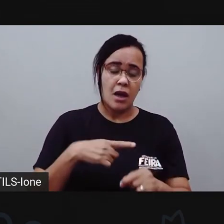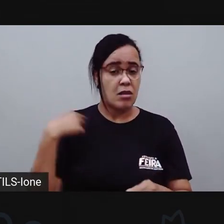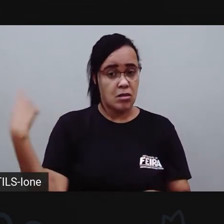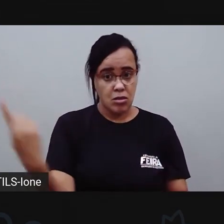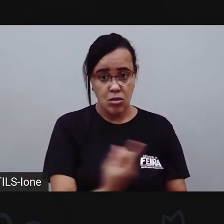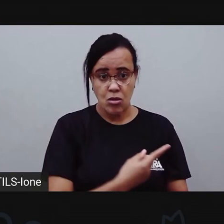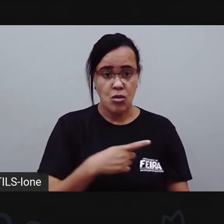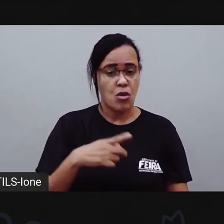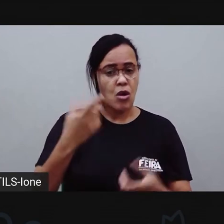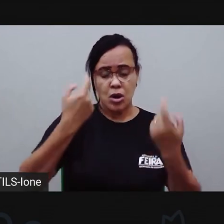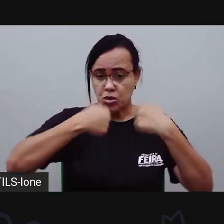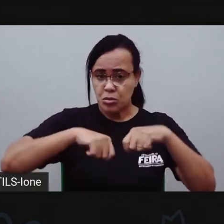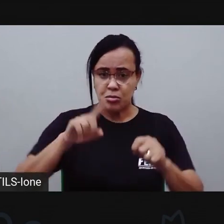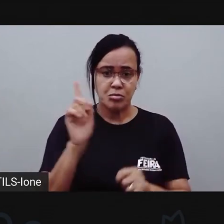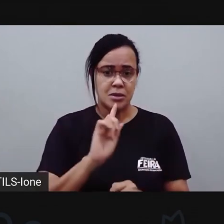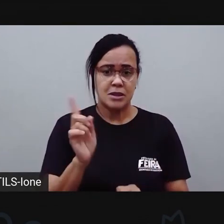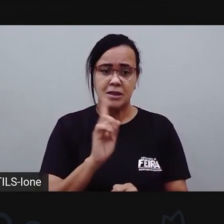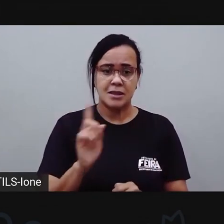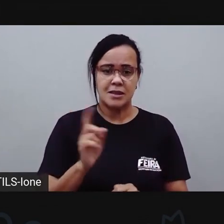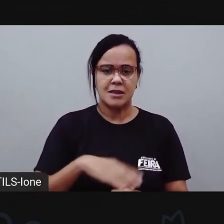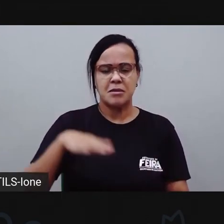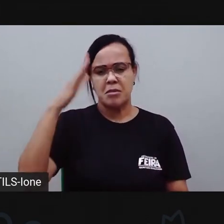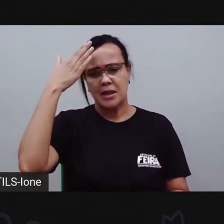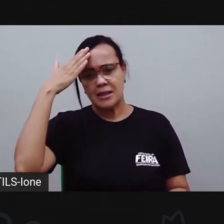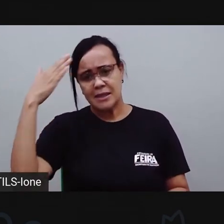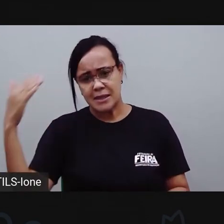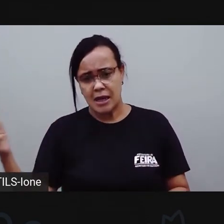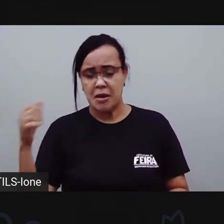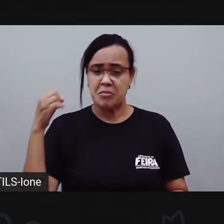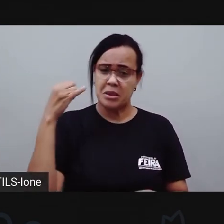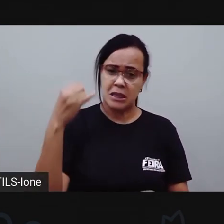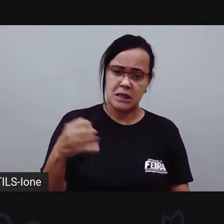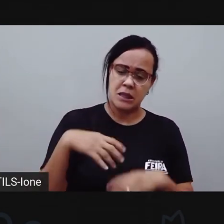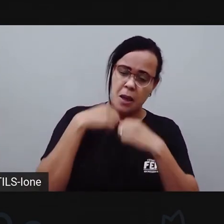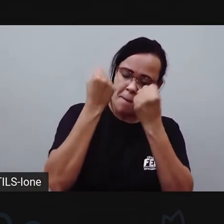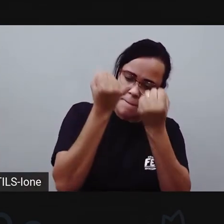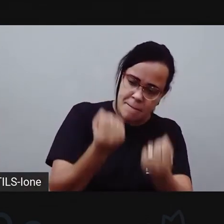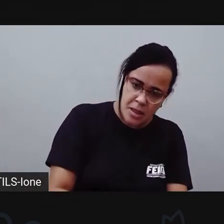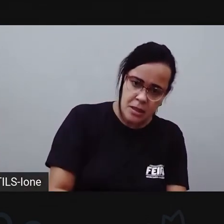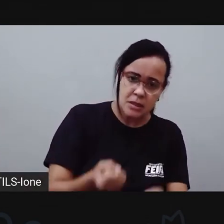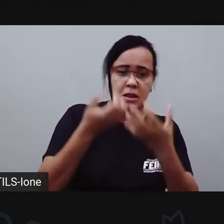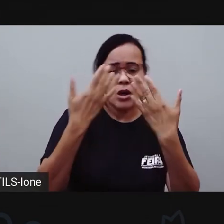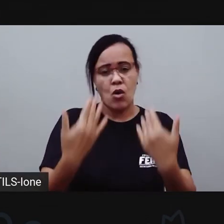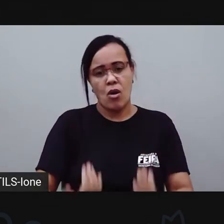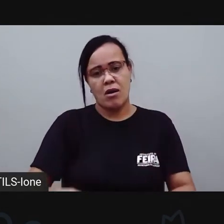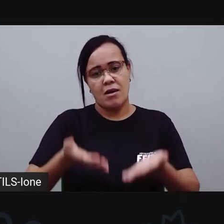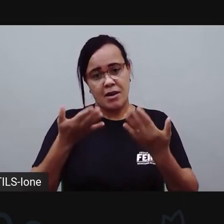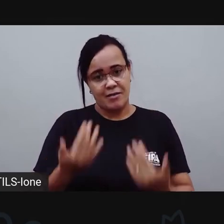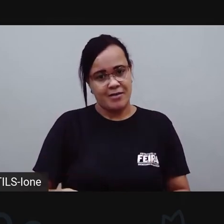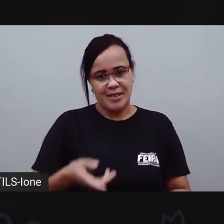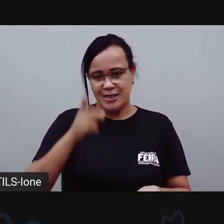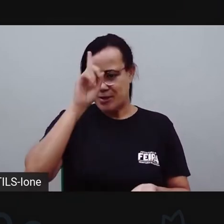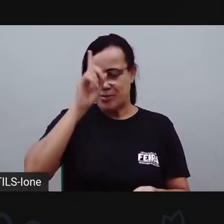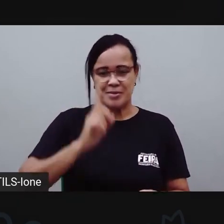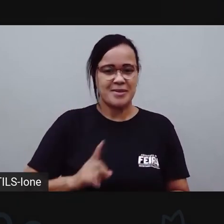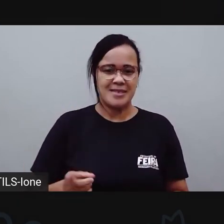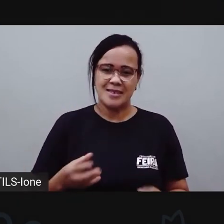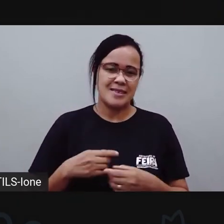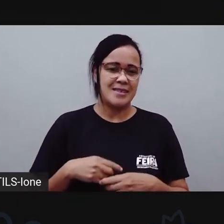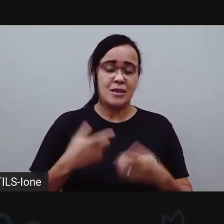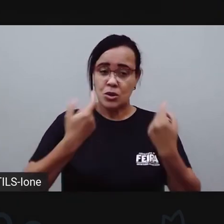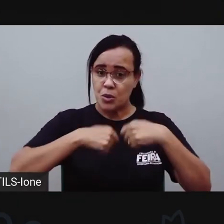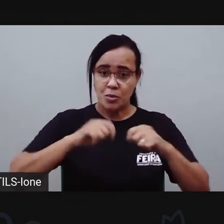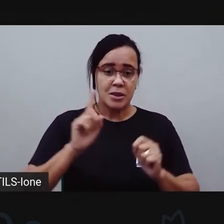de um instrumento para saber se algo é pesado ou é leve. Aqui, por exemplo, ó, a está com a garrafa de água e a